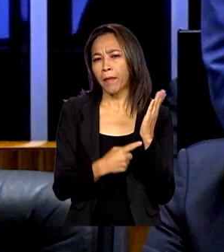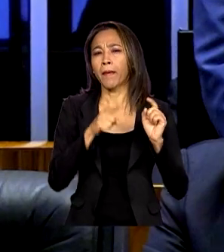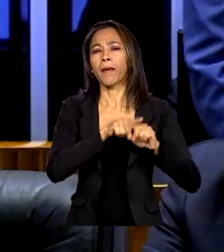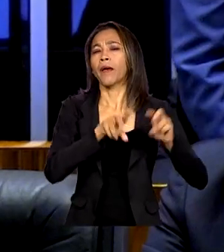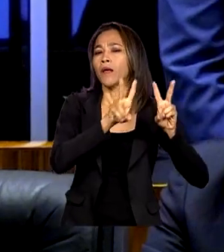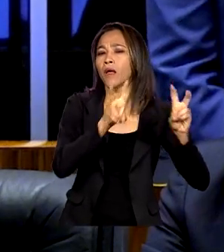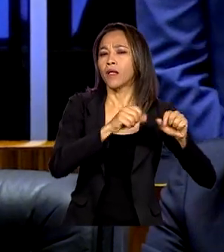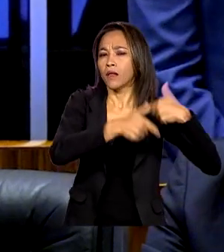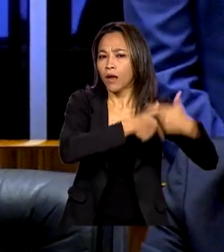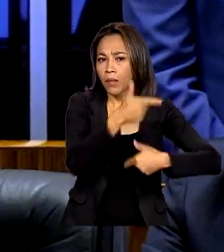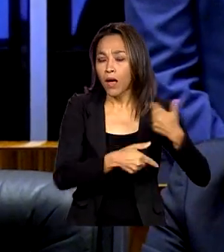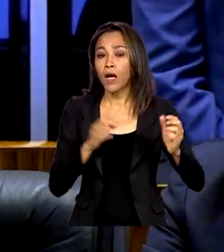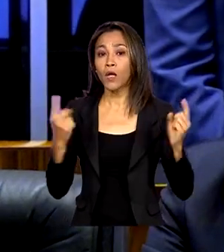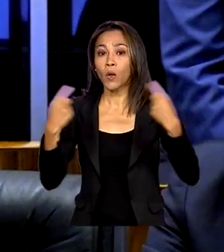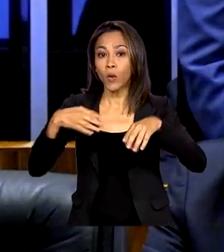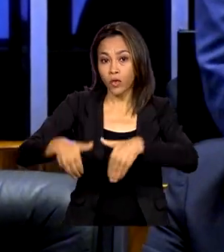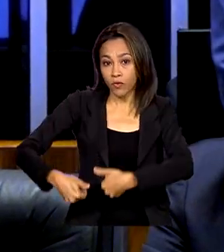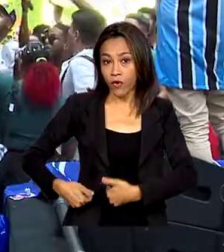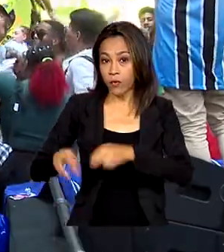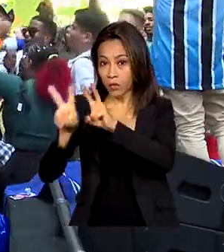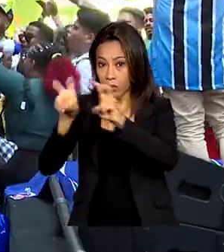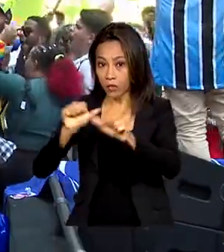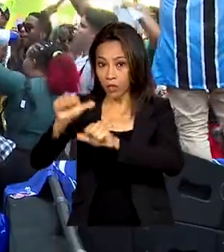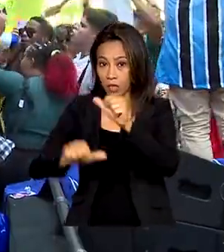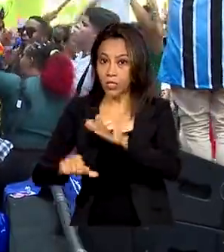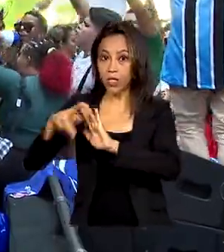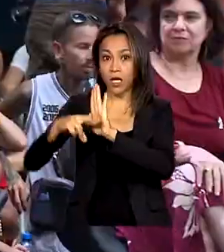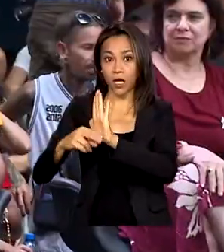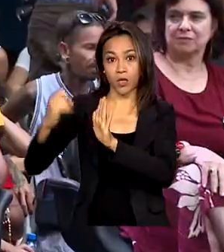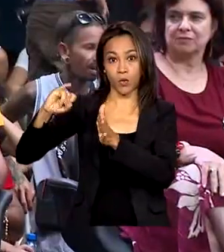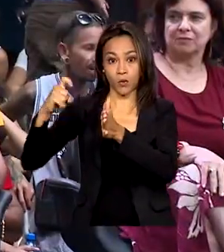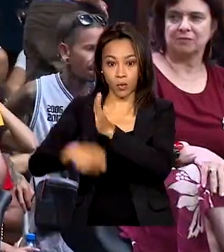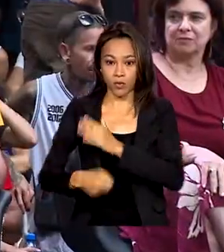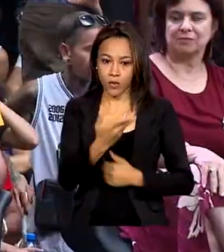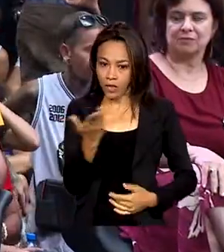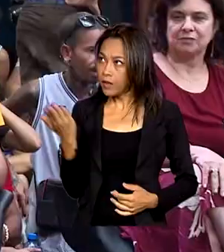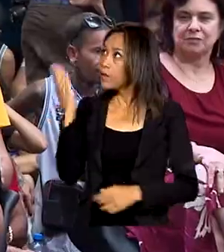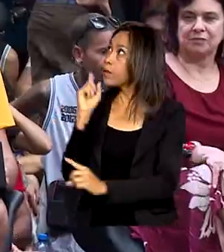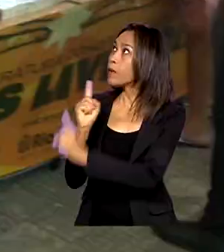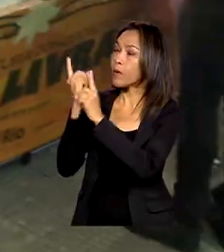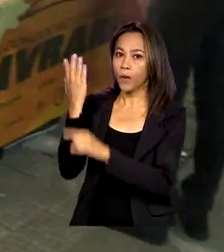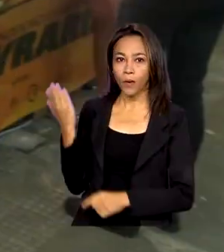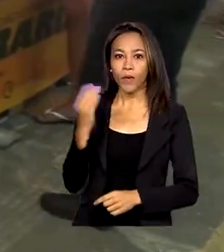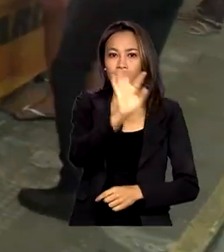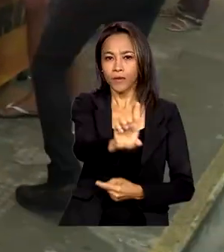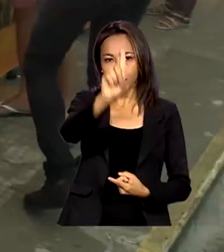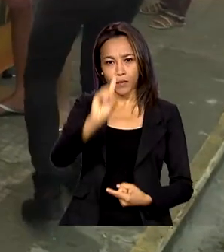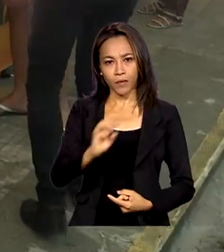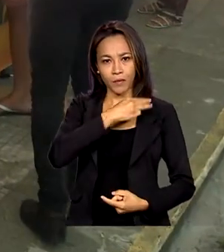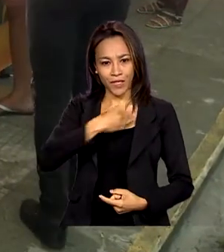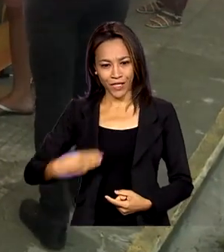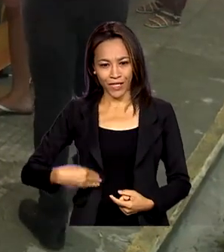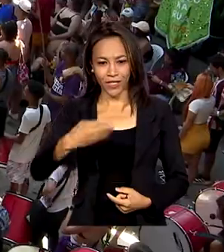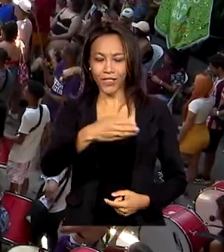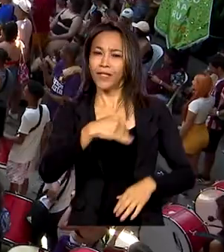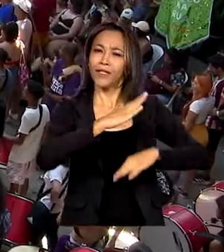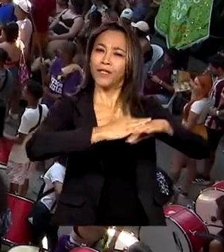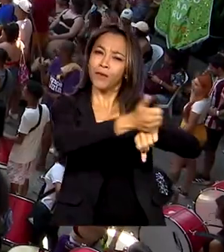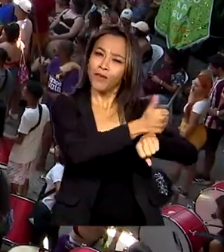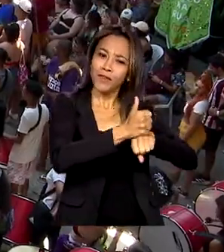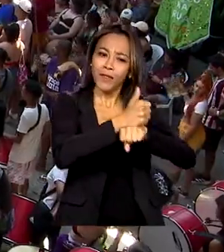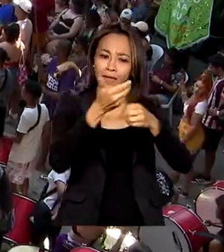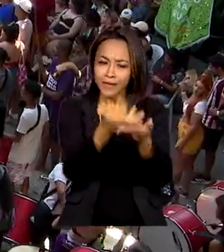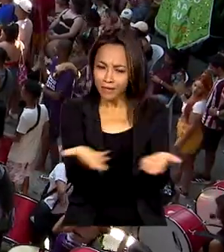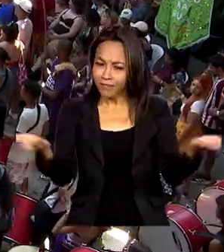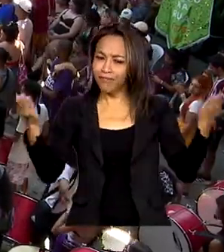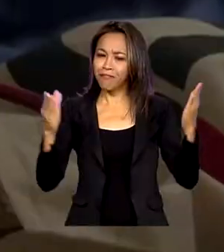combate à fome e reforma tributária. Bienal da Uni no Rio recebe ministras e artistas no maior festival de arte